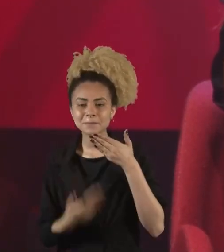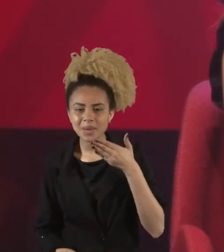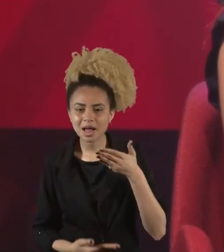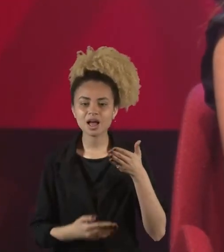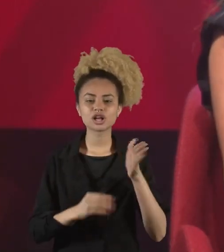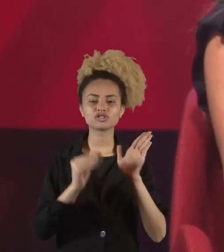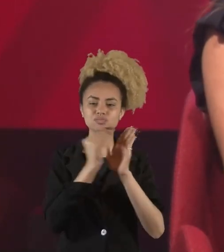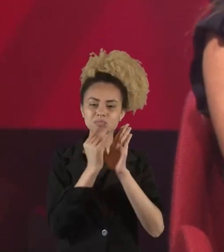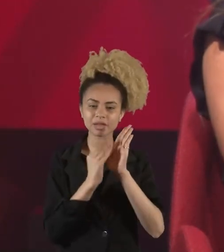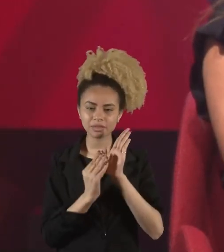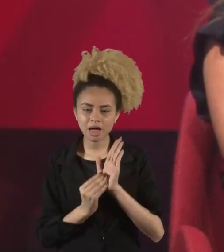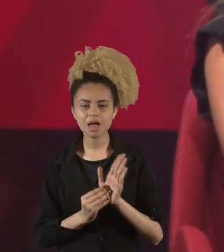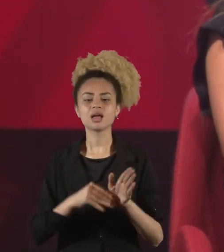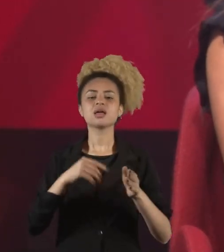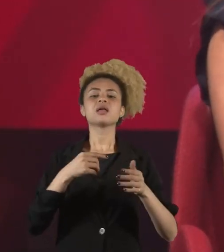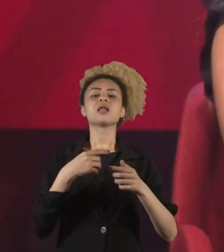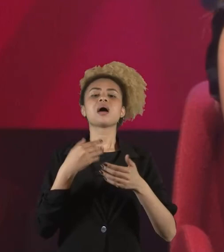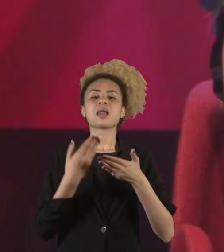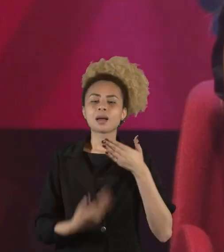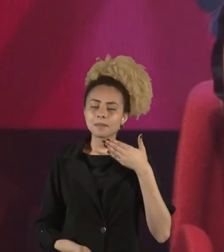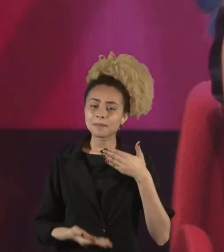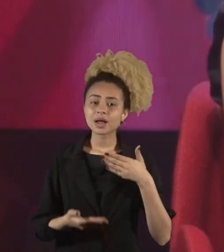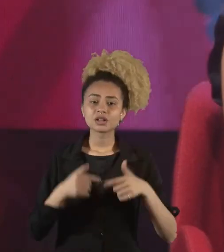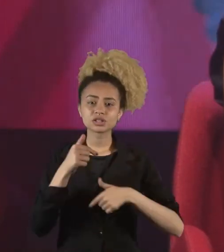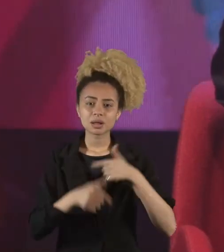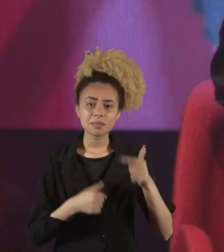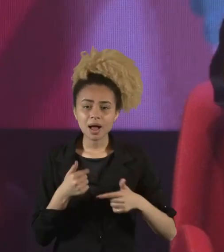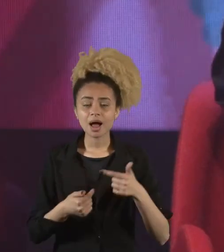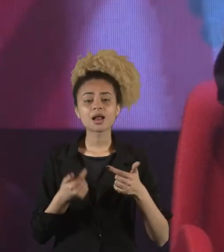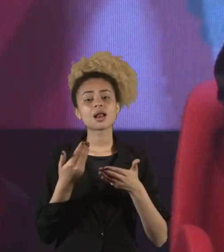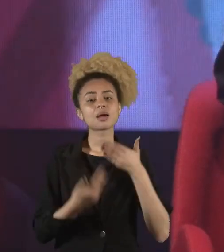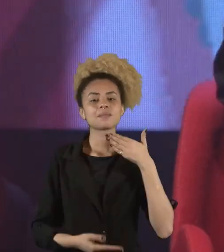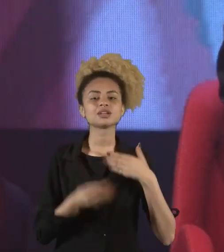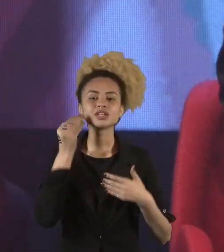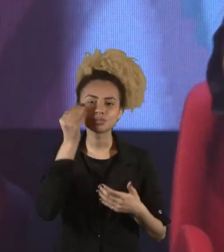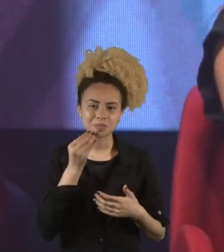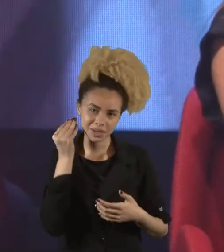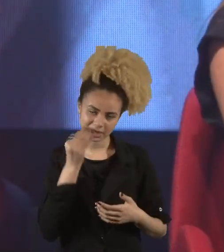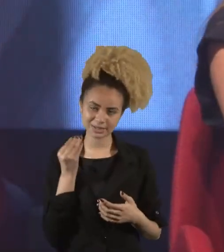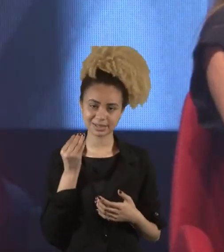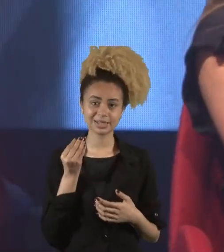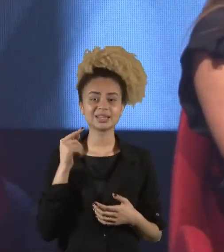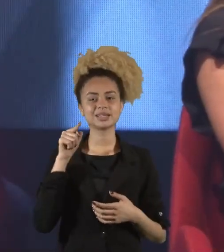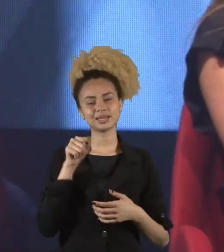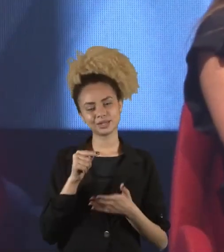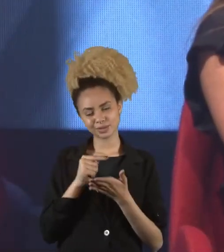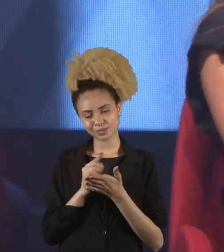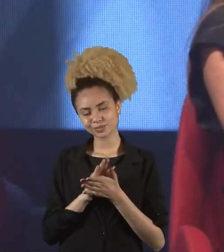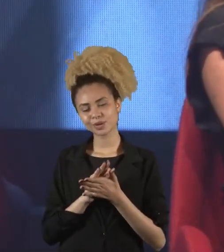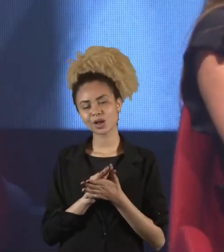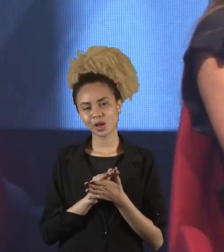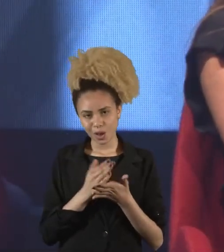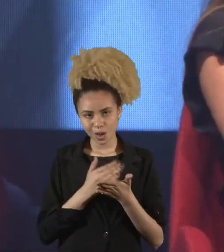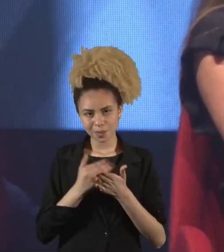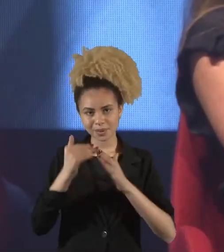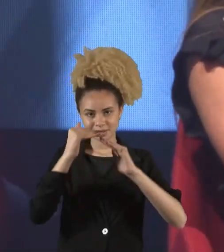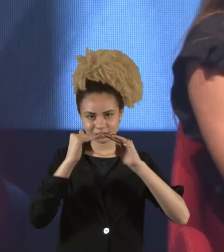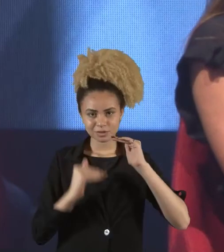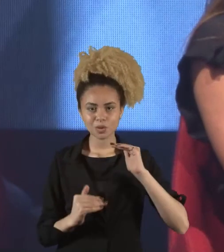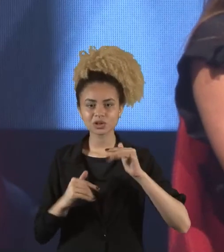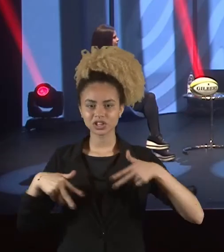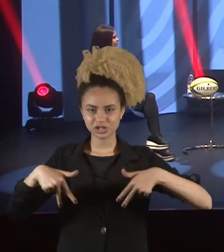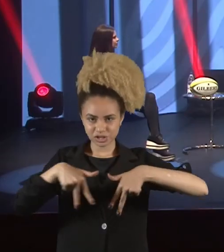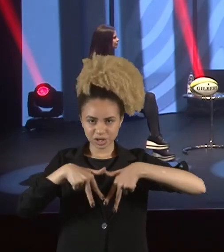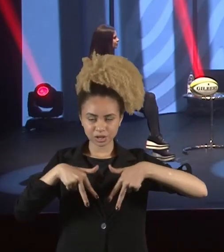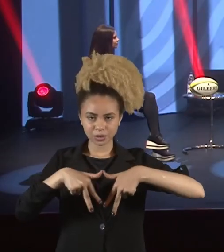o trabalho, ela perde a amizade, ela perde a experiência. E aí é onde começa a desigualdade de